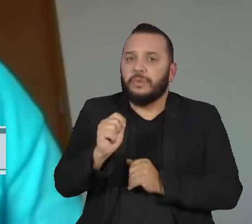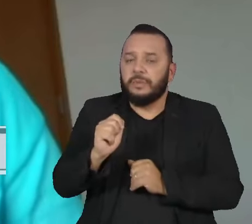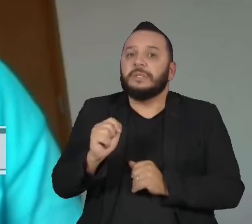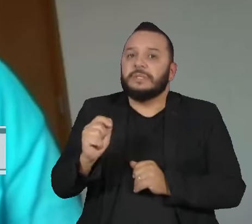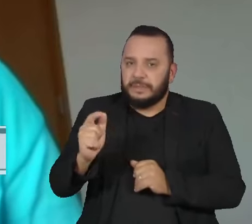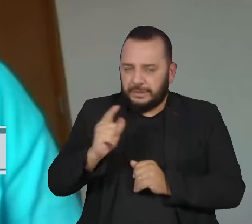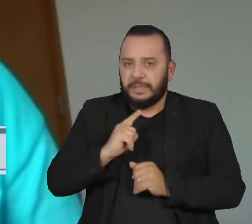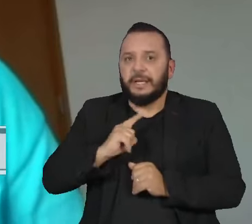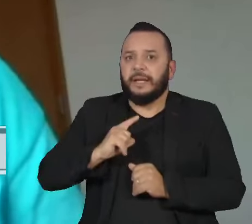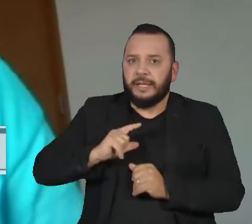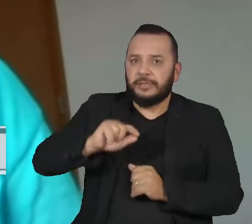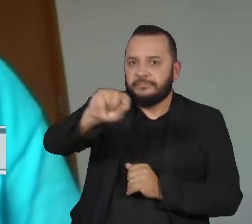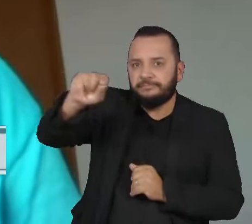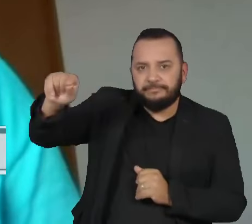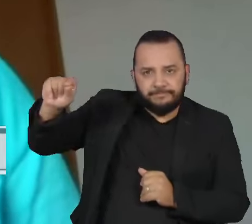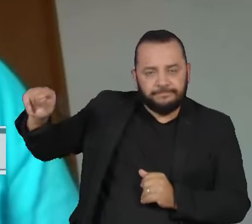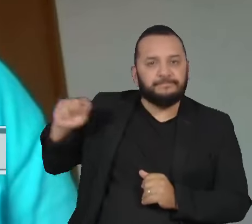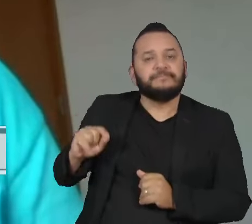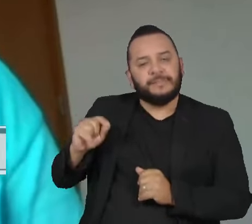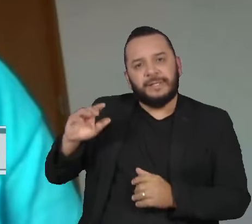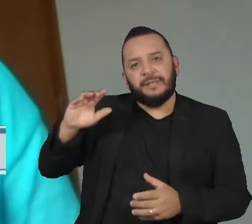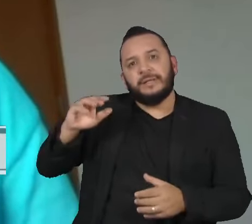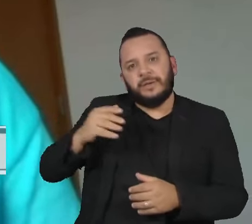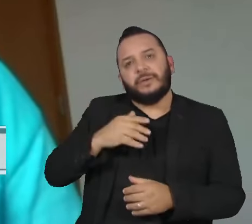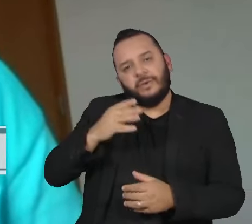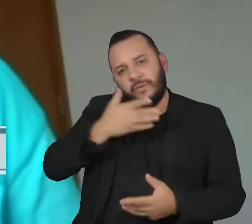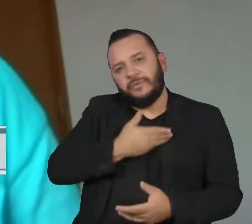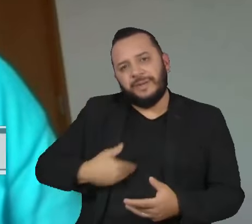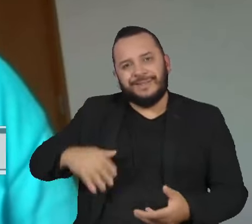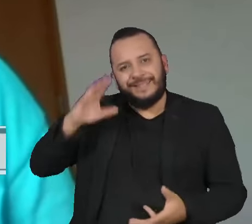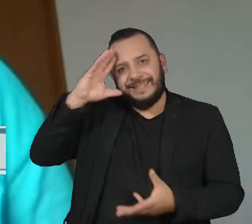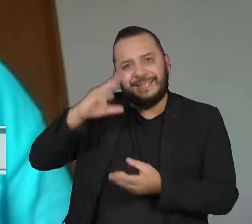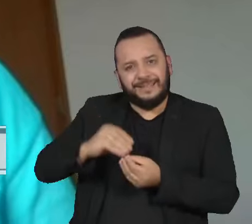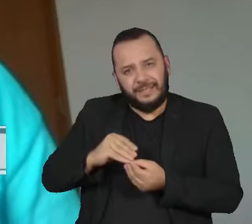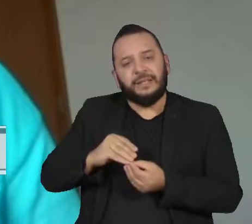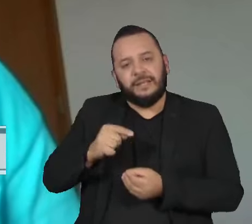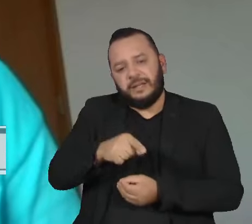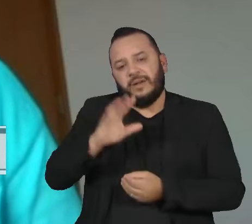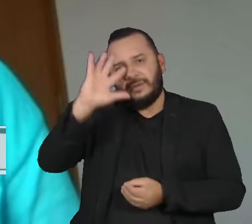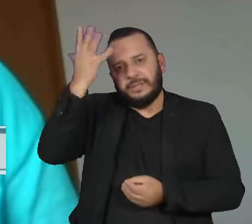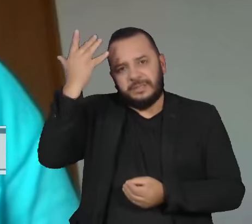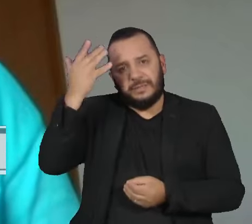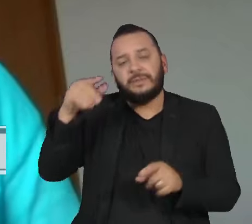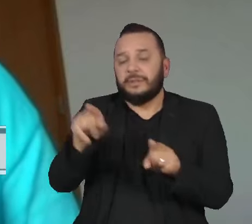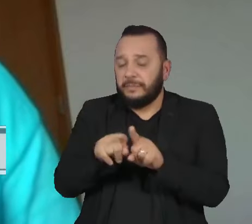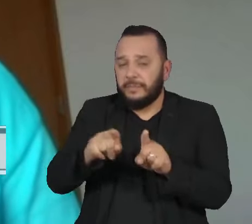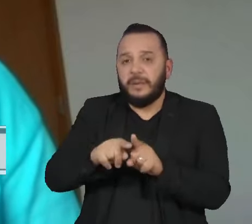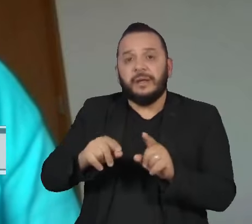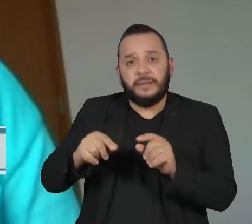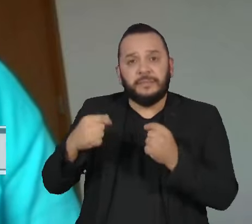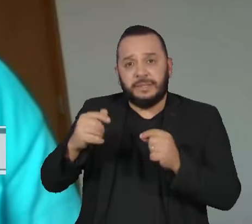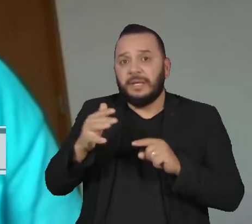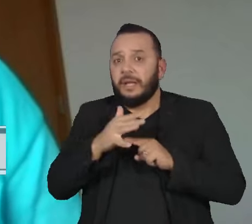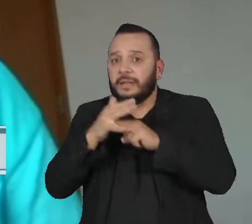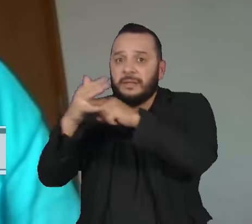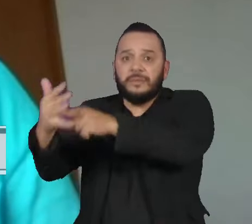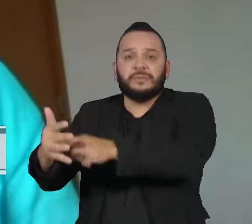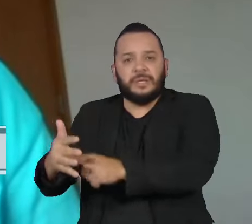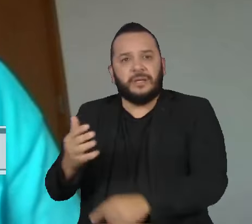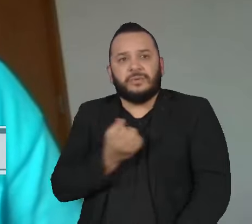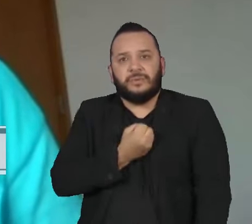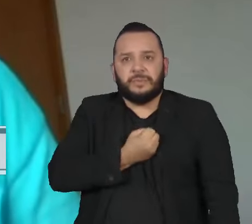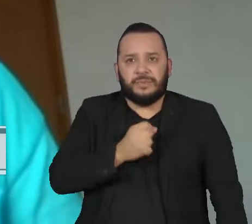cuidar de entender o que aconteceu e acionar os órgãos. A gente sempre reforça o Disque 100, é um canal super importante que qualquer pessoa pode